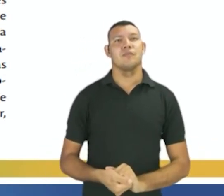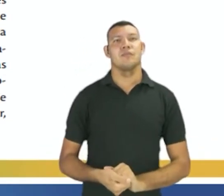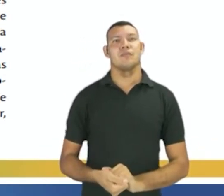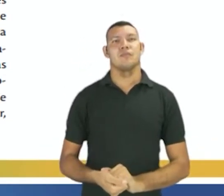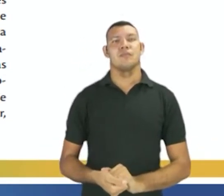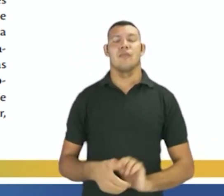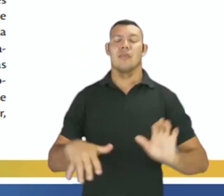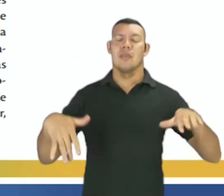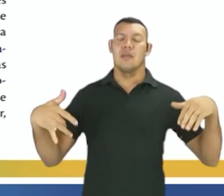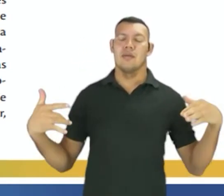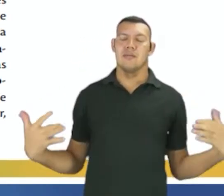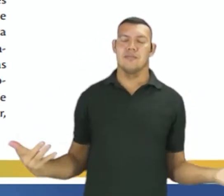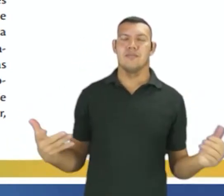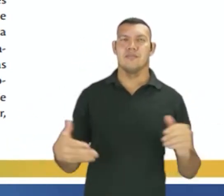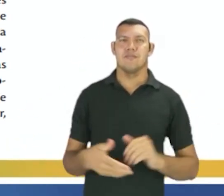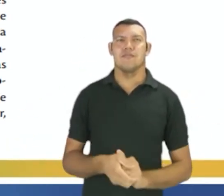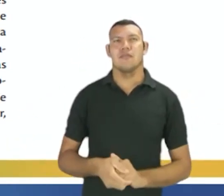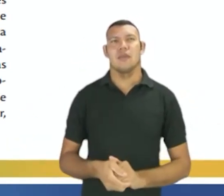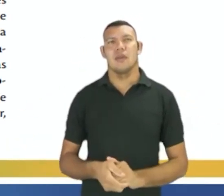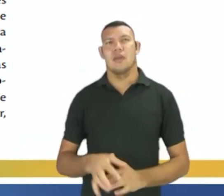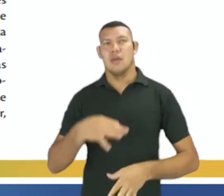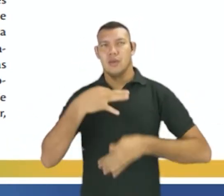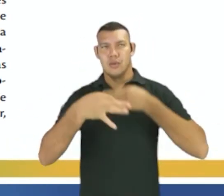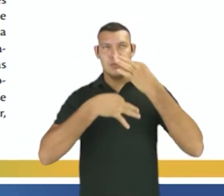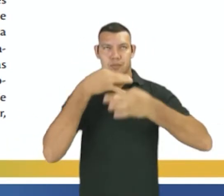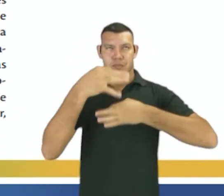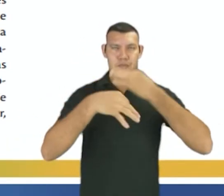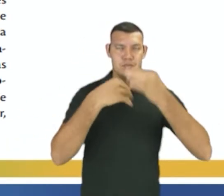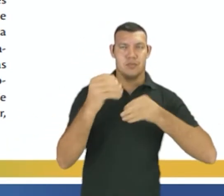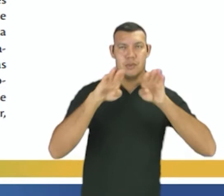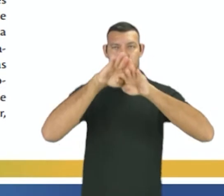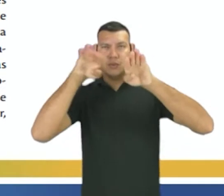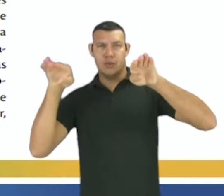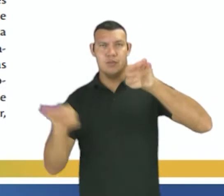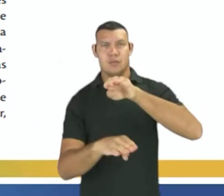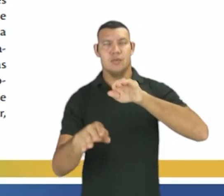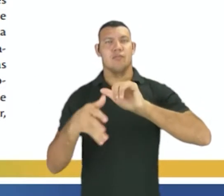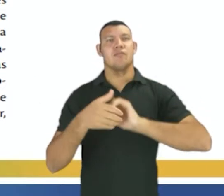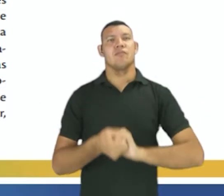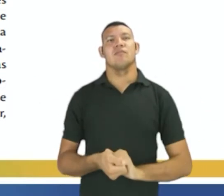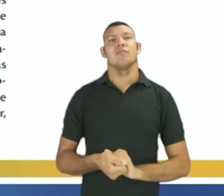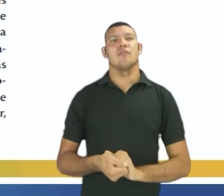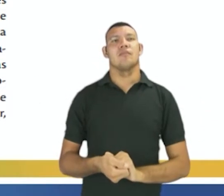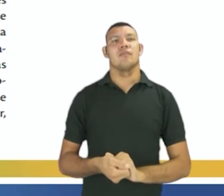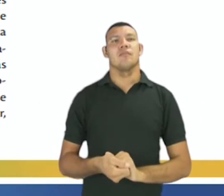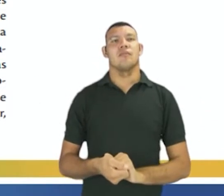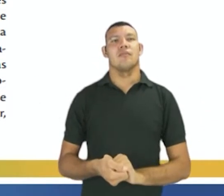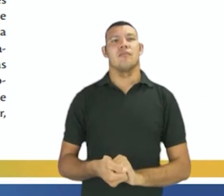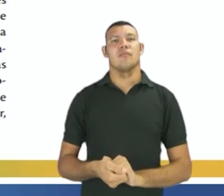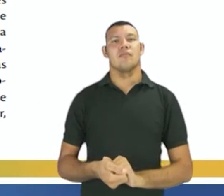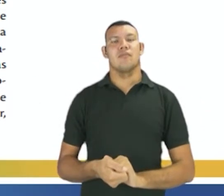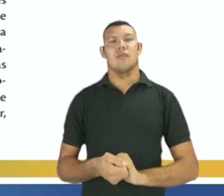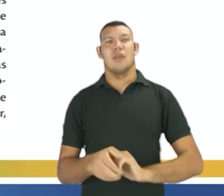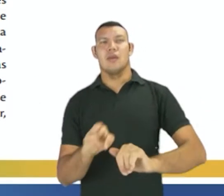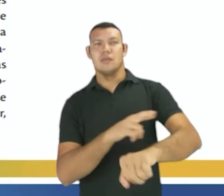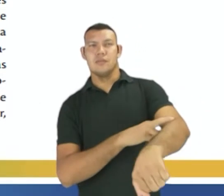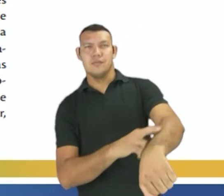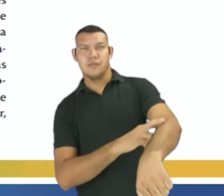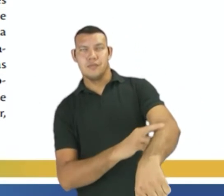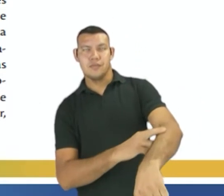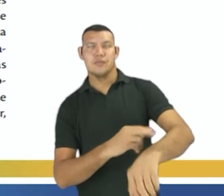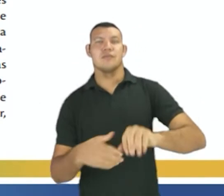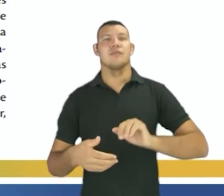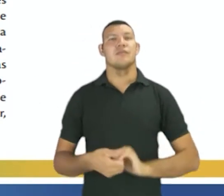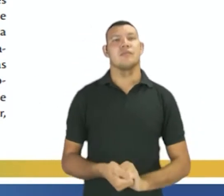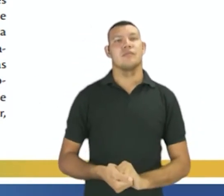E aqui alguns comentários finais sobre essa questão de desigualdade social, de cor e raça para vocês.